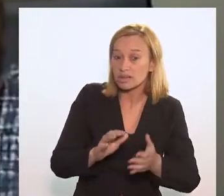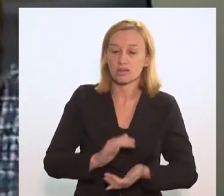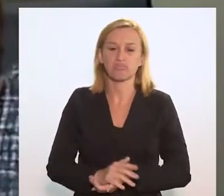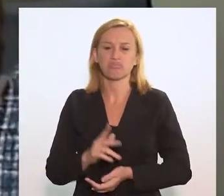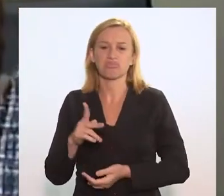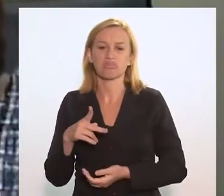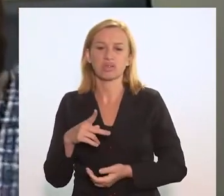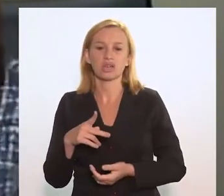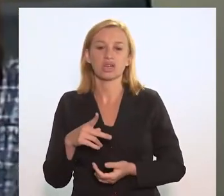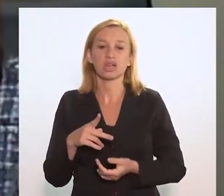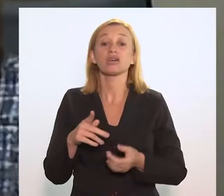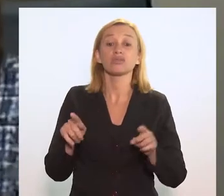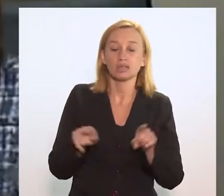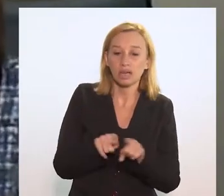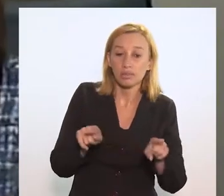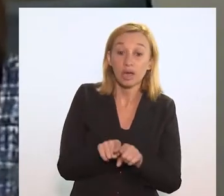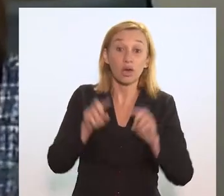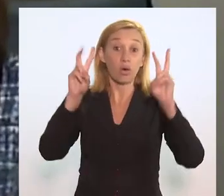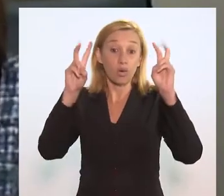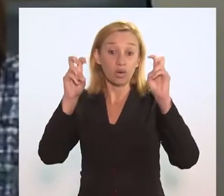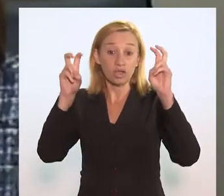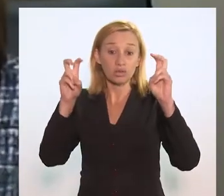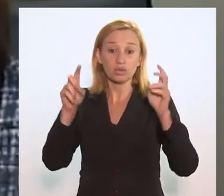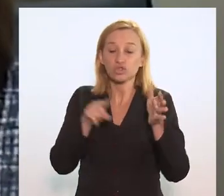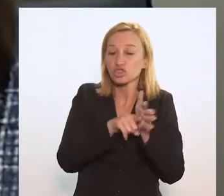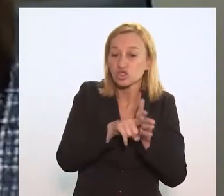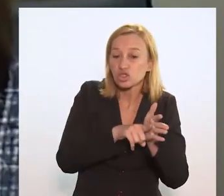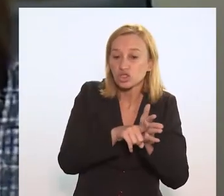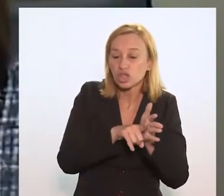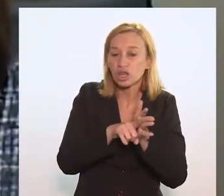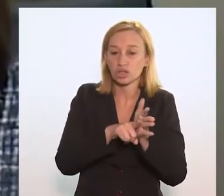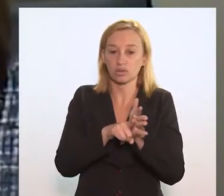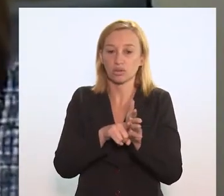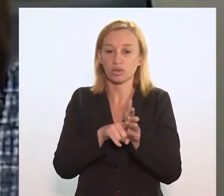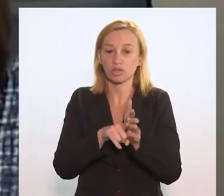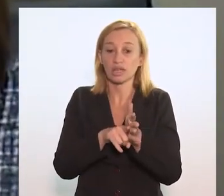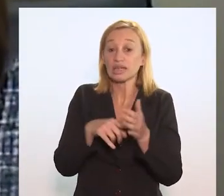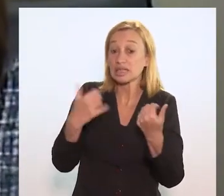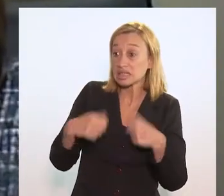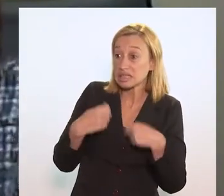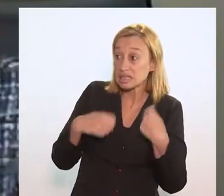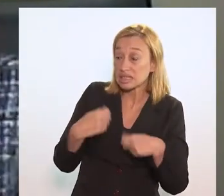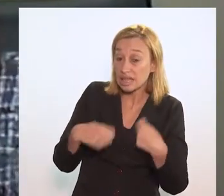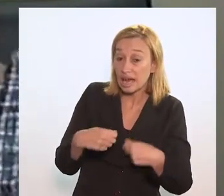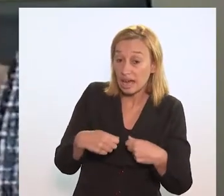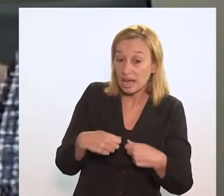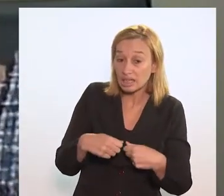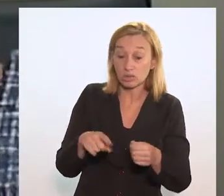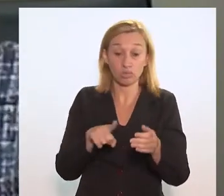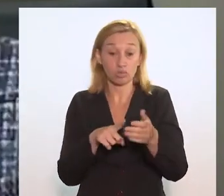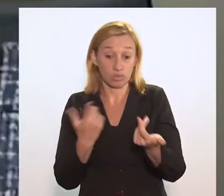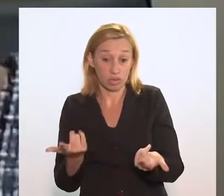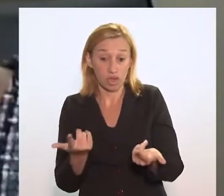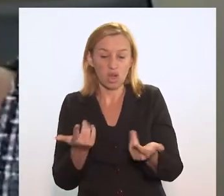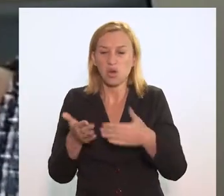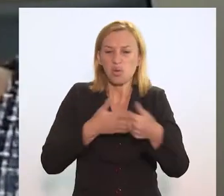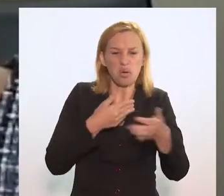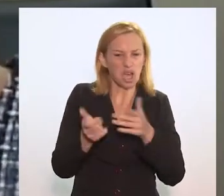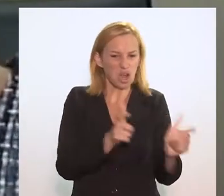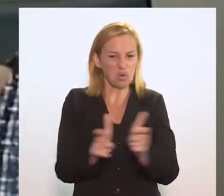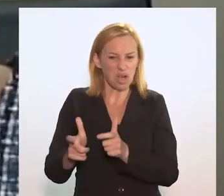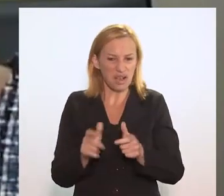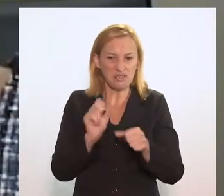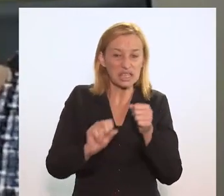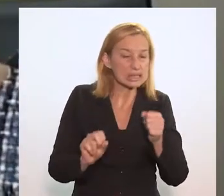tuberculose sem passar, por exemplo, quando eu pensar no diagnóstico, necessidade de um exame, esse exame não pode ser feito em